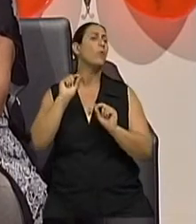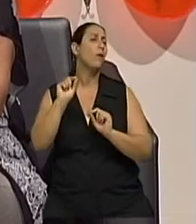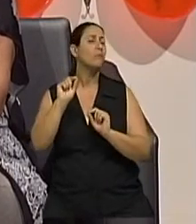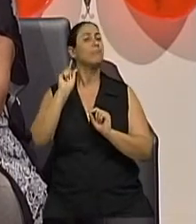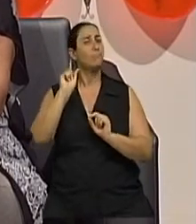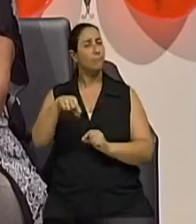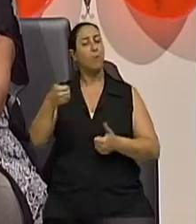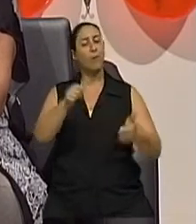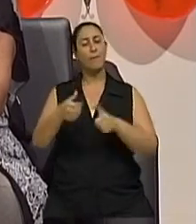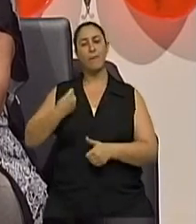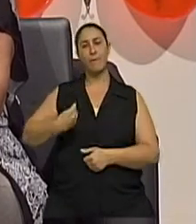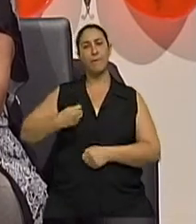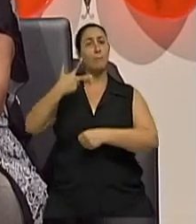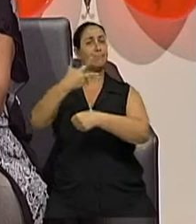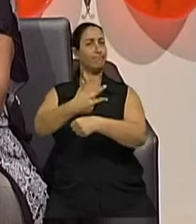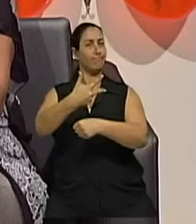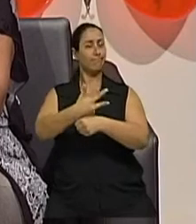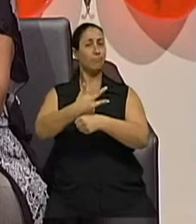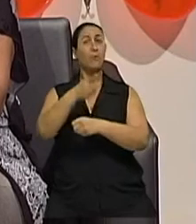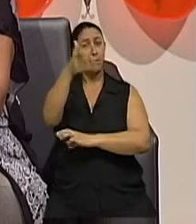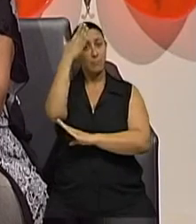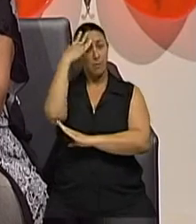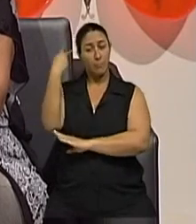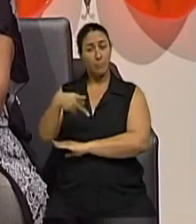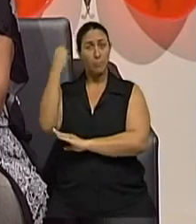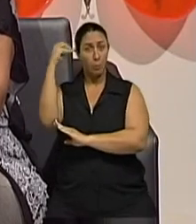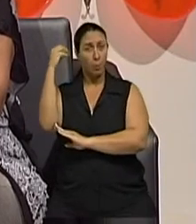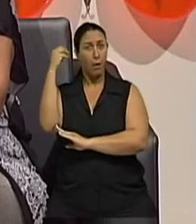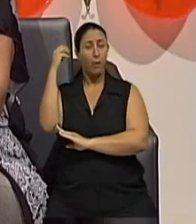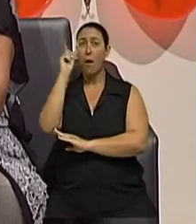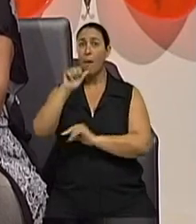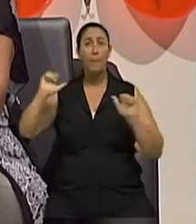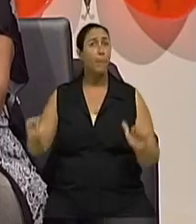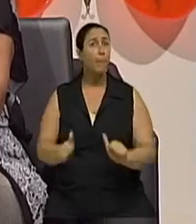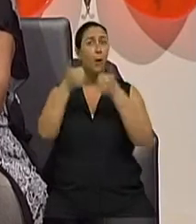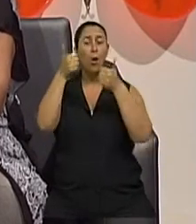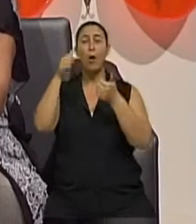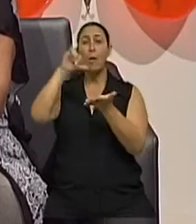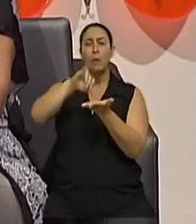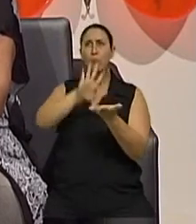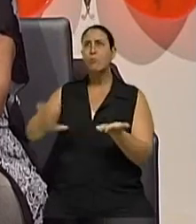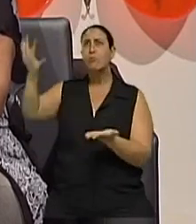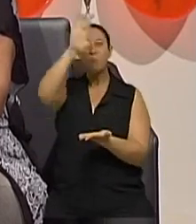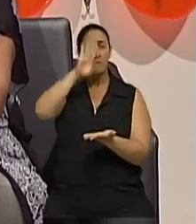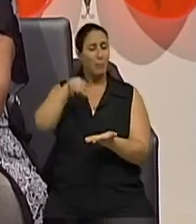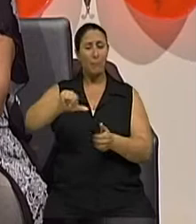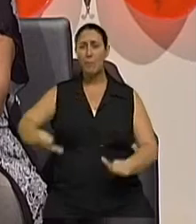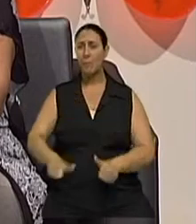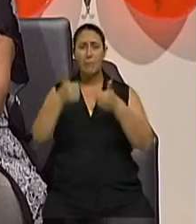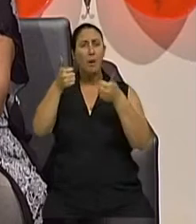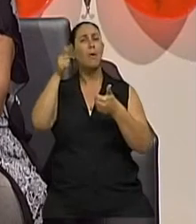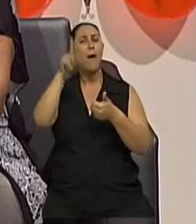vida na terceira idade. Porto Alegre é considerada uma das melhores capitais brasileiras para viver. Foi apontada pela Organização